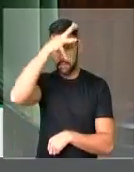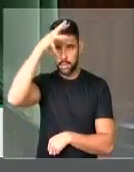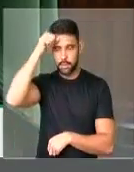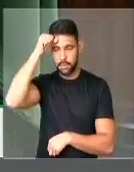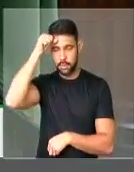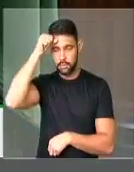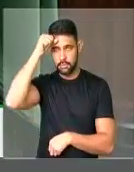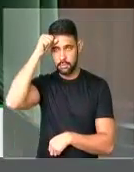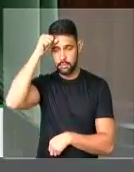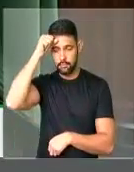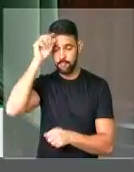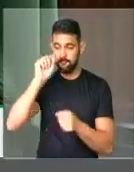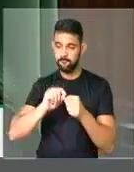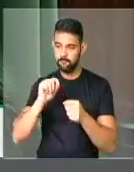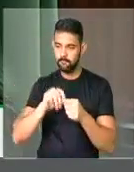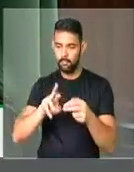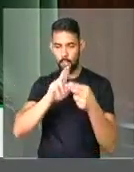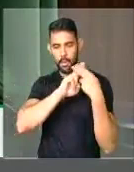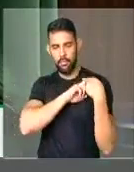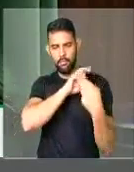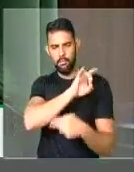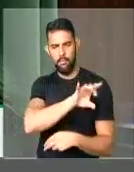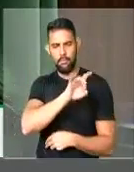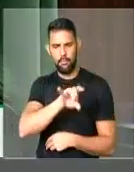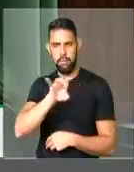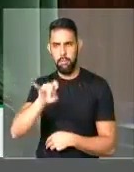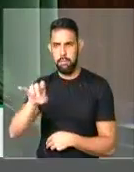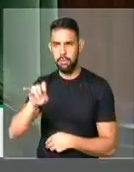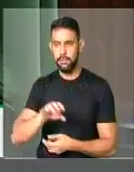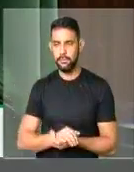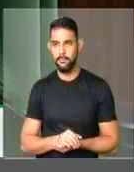cumprem funções diferenciadas.